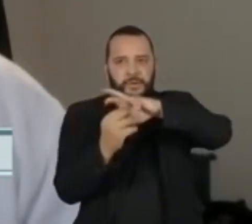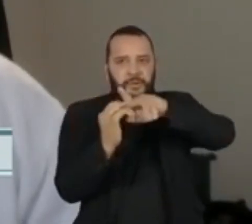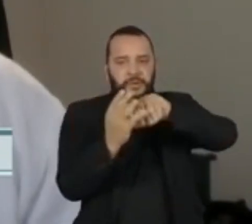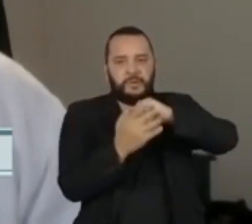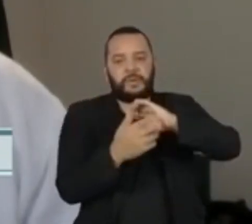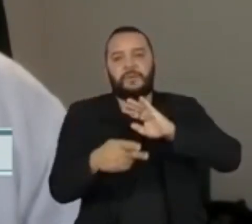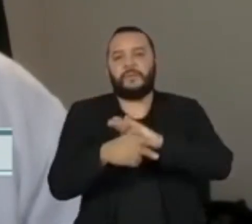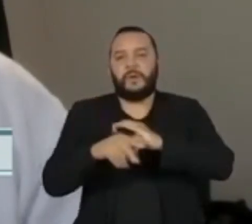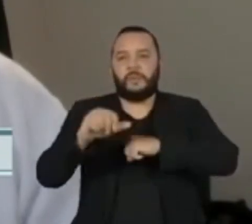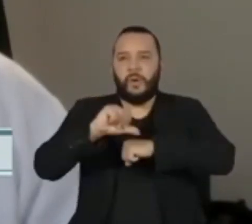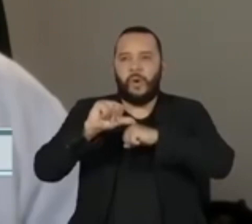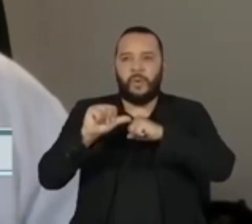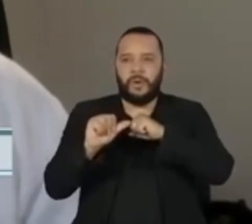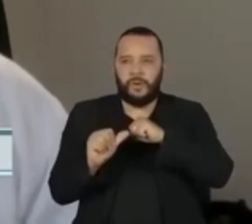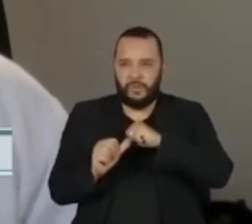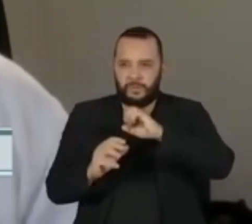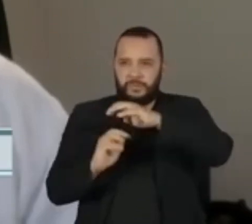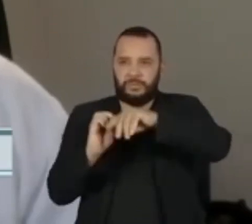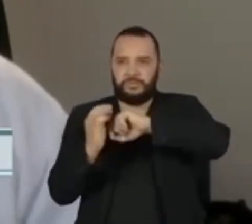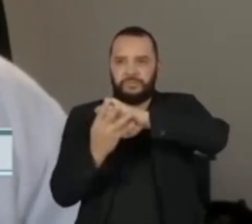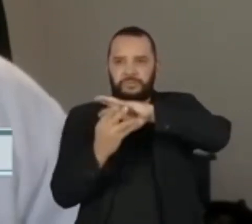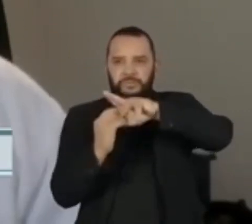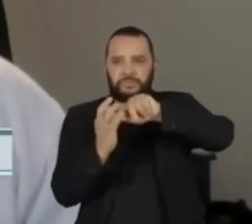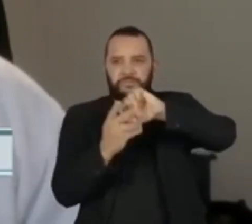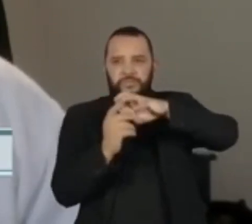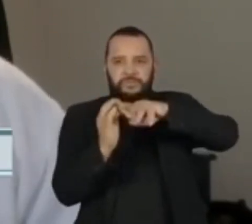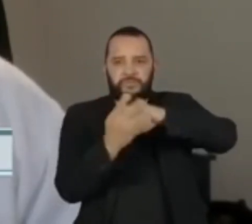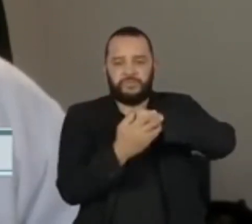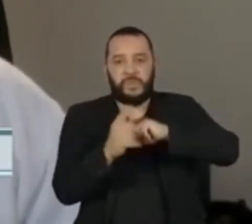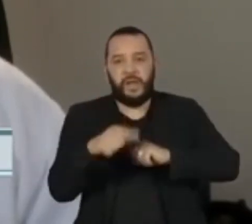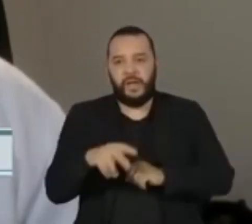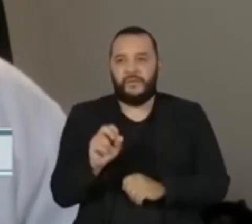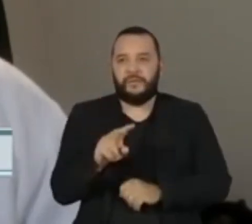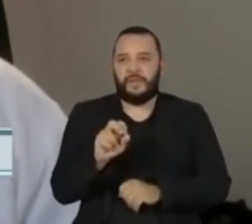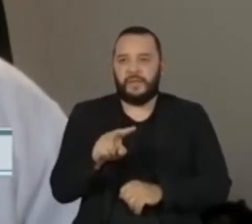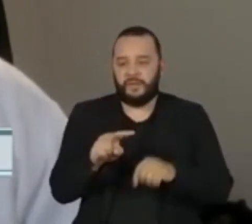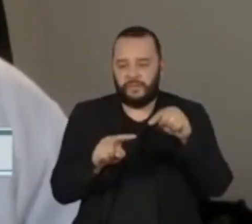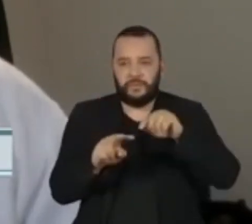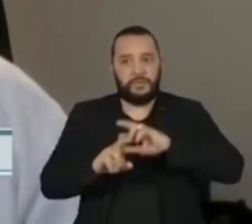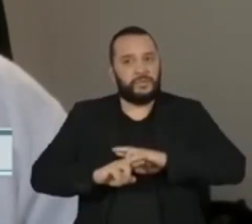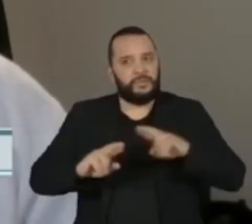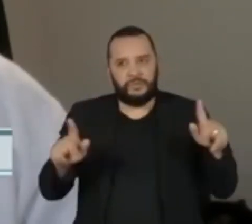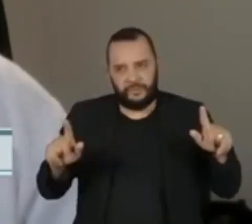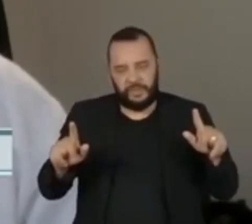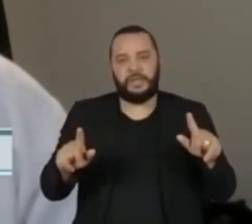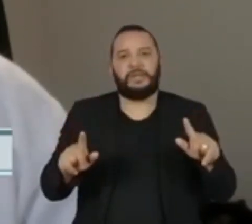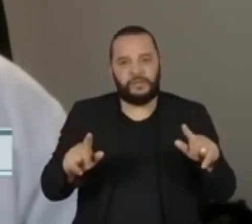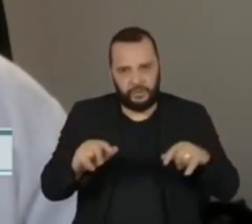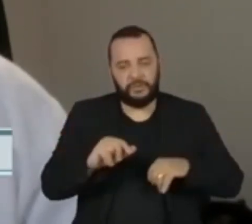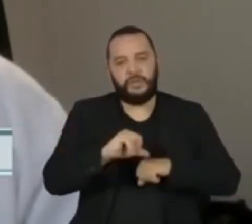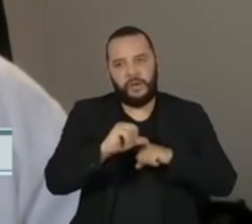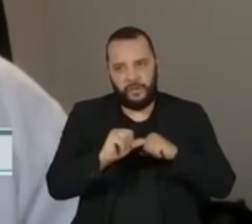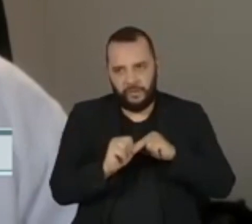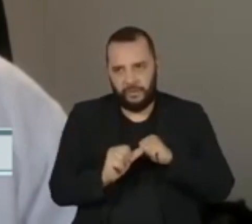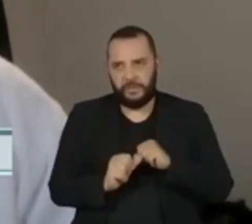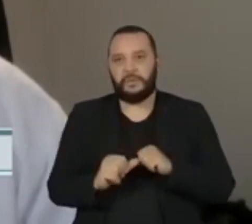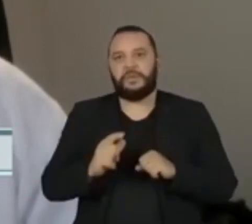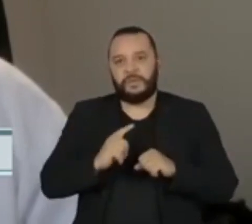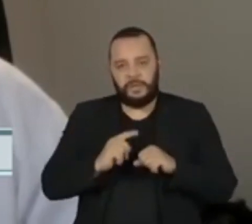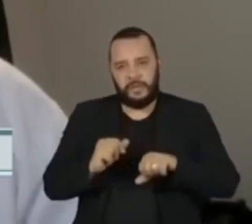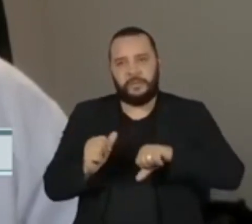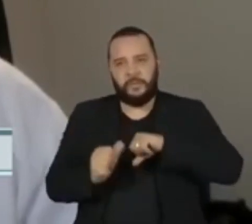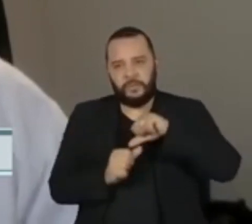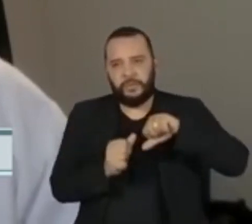Ômicron, ela é um vírus bastante diferente, inclusive da Ômicron, já tem tantas mutações